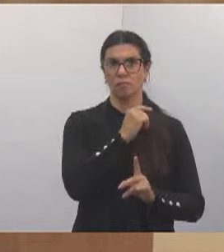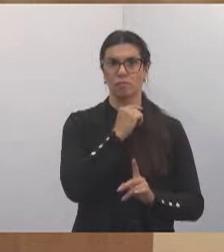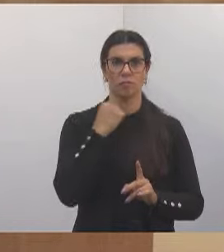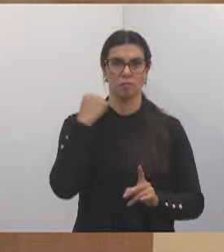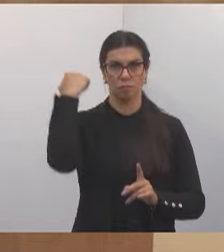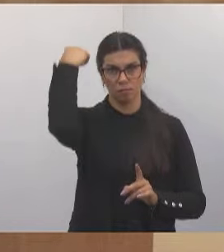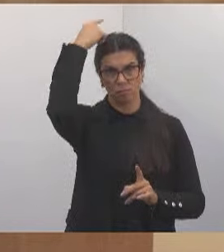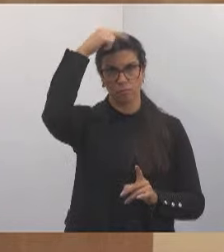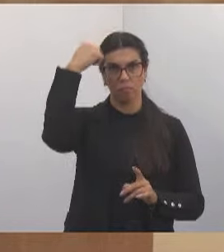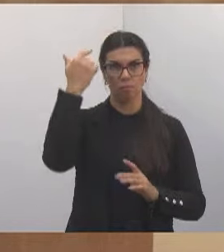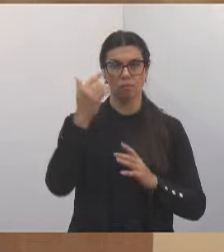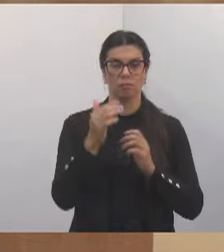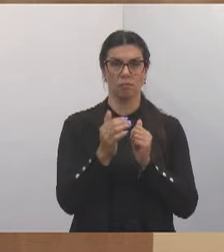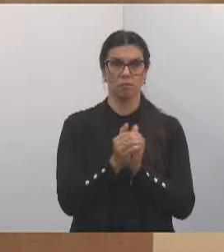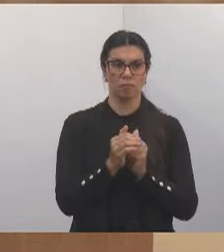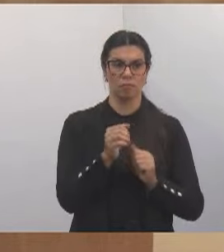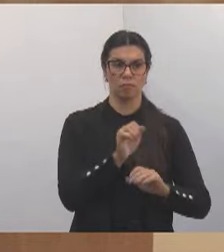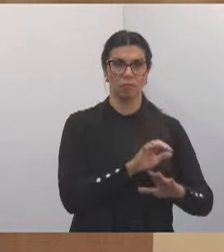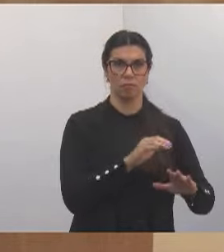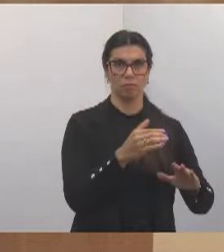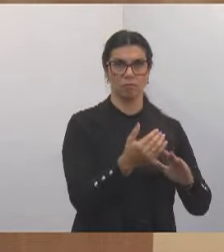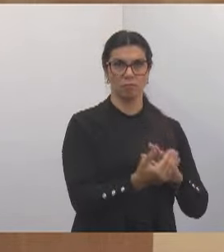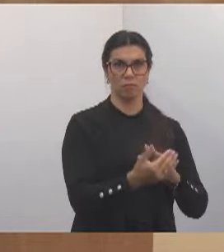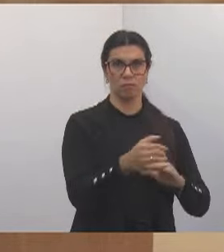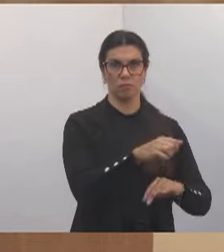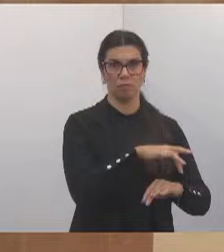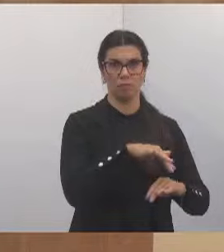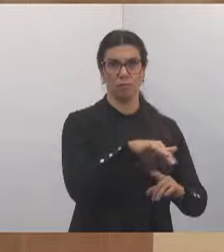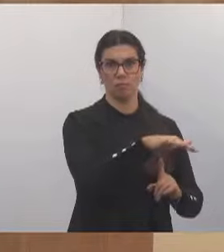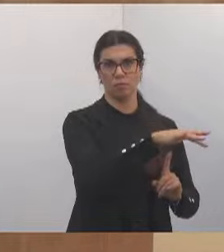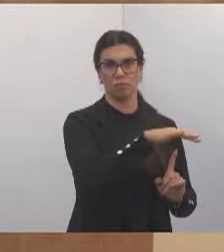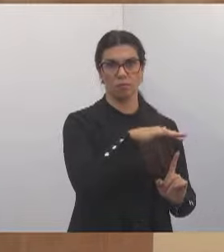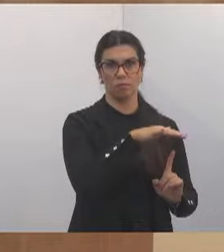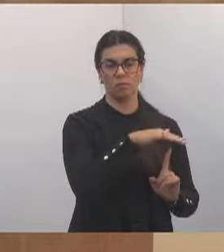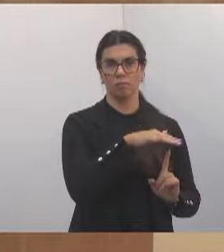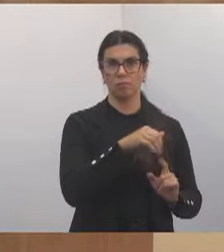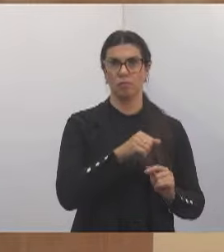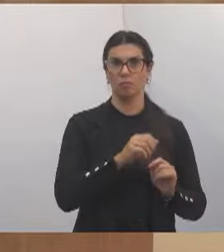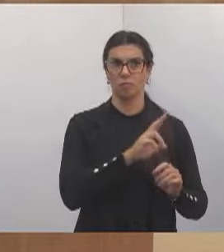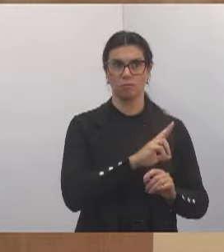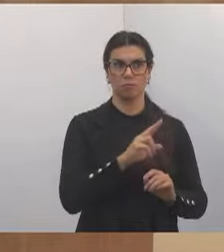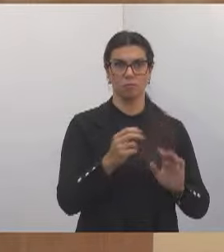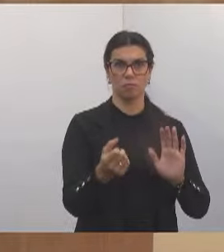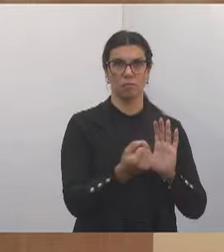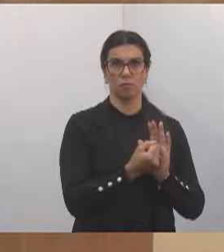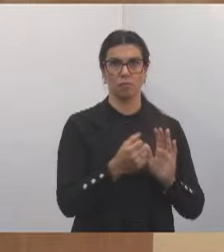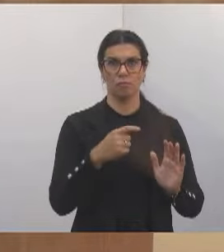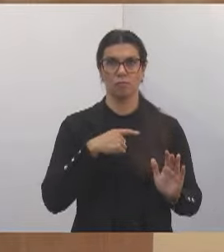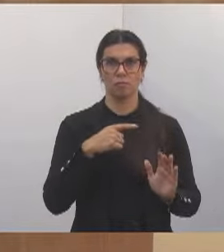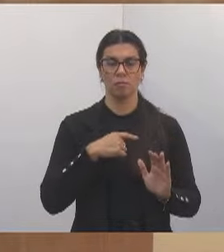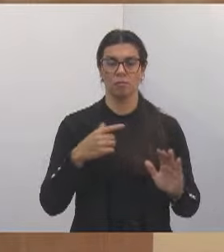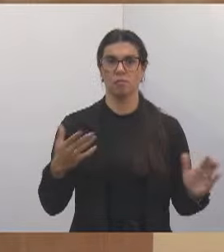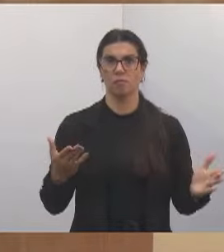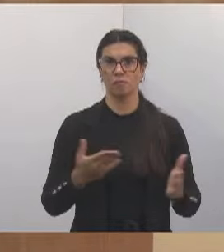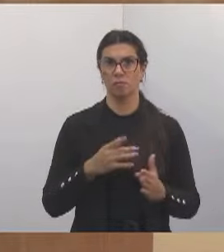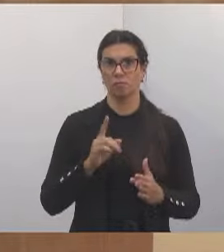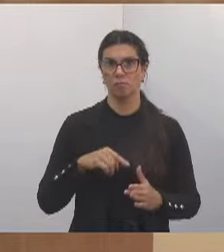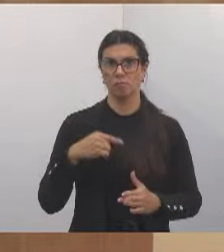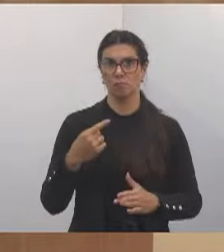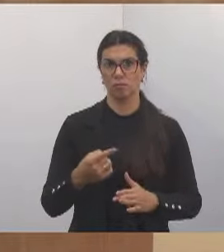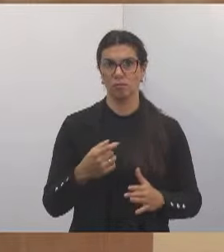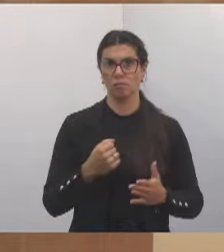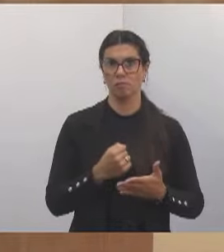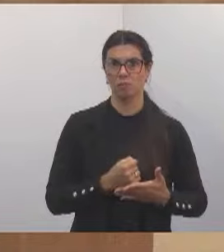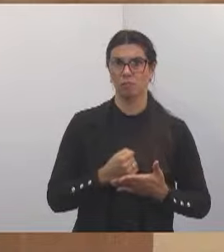essa rotatória, que é uma praça, como São João Maria Vianney. E depois levaremos a Claude